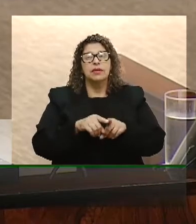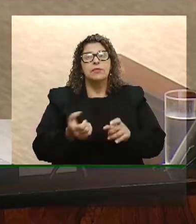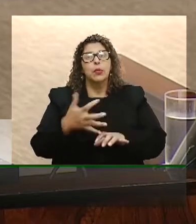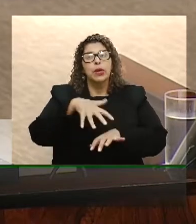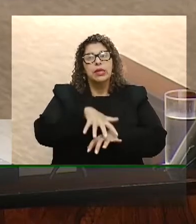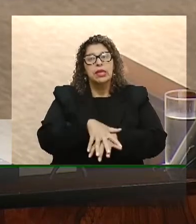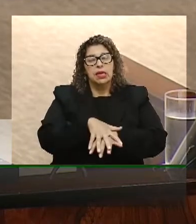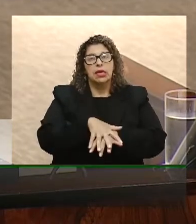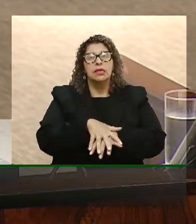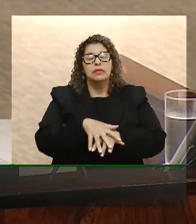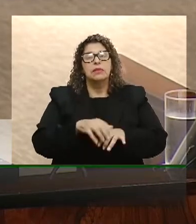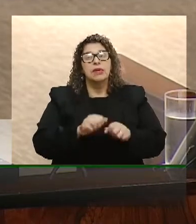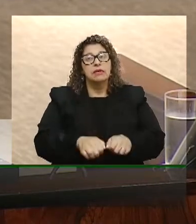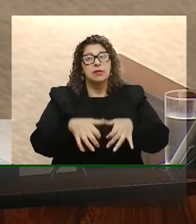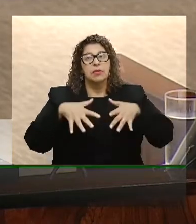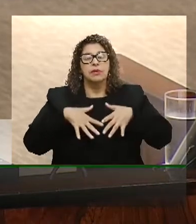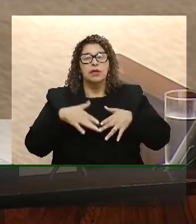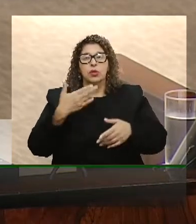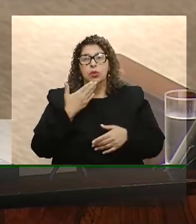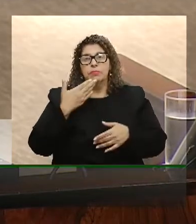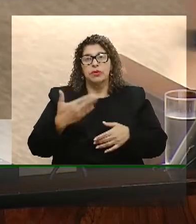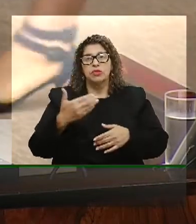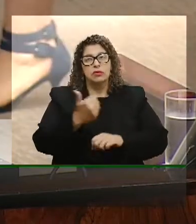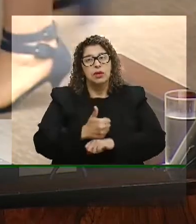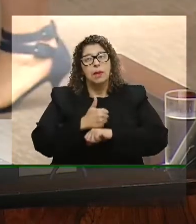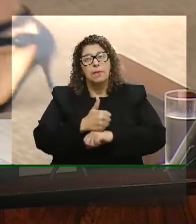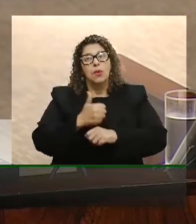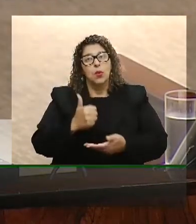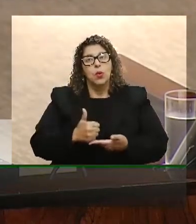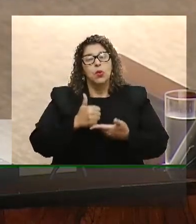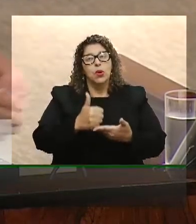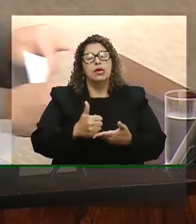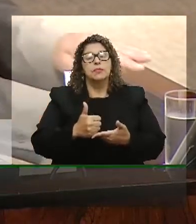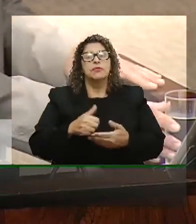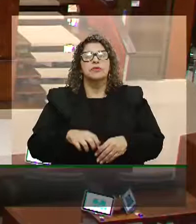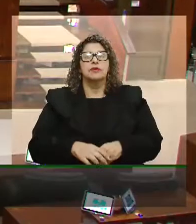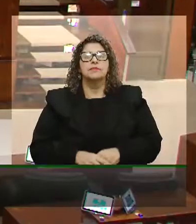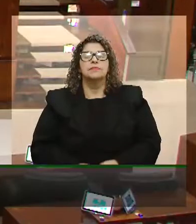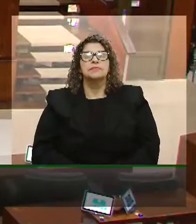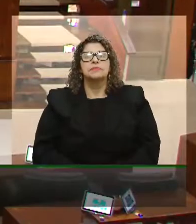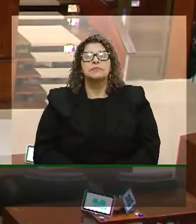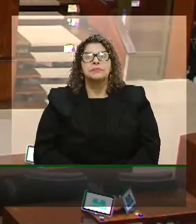anais da casa do Manifesto de Defesa das Profissões. Obrigado. Obrigado.